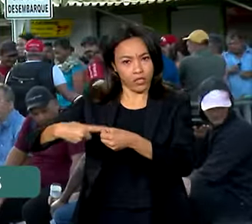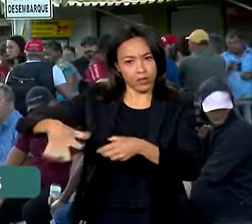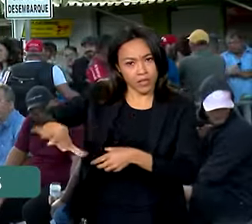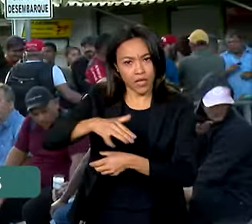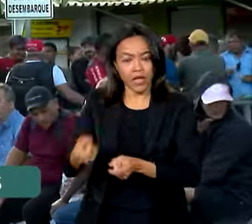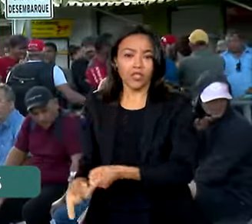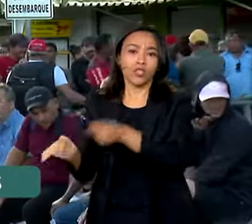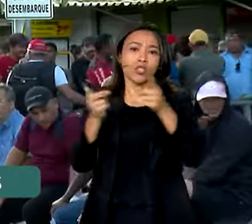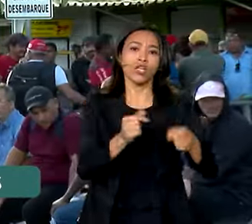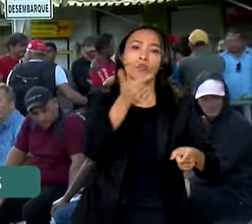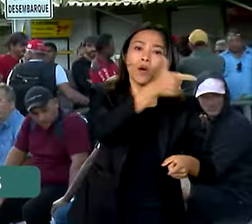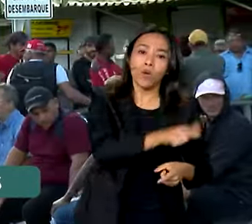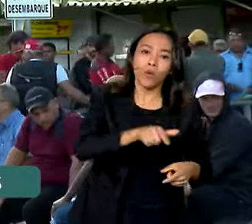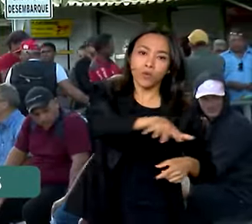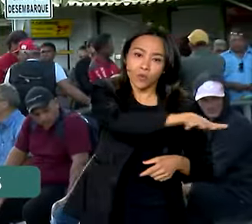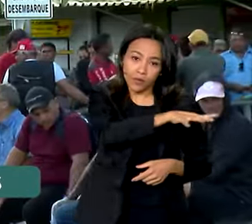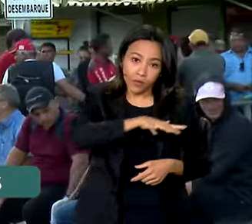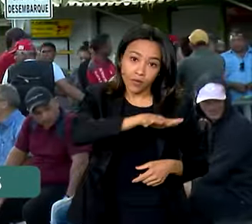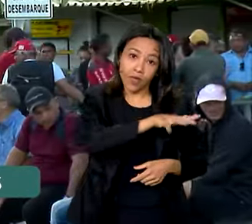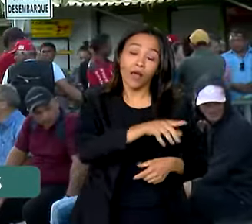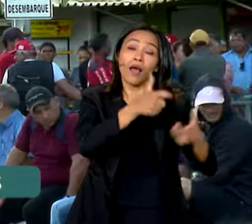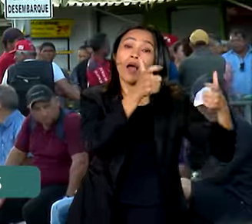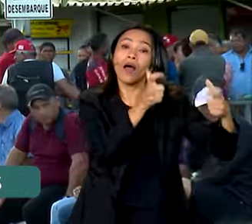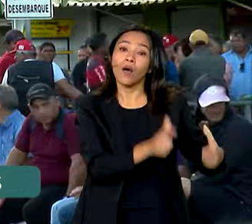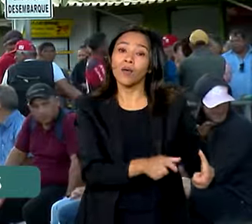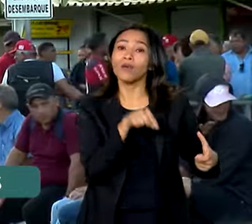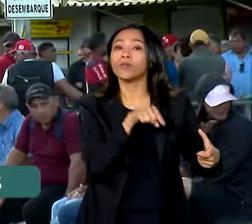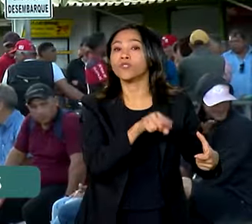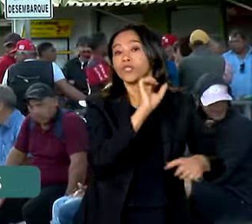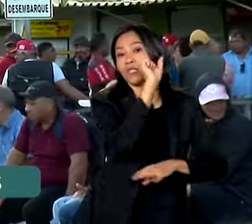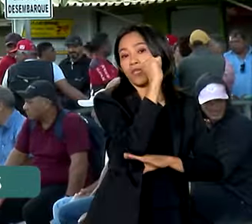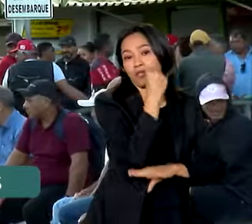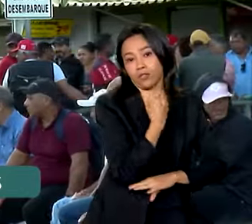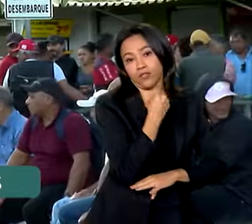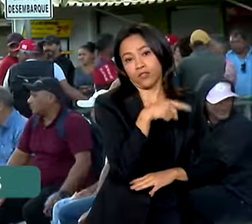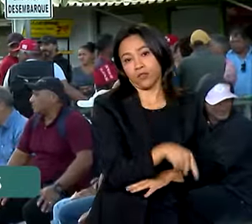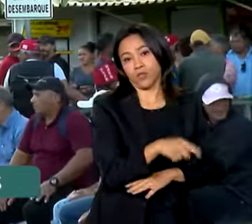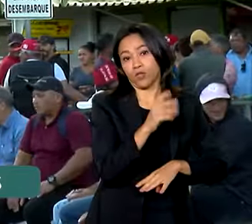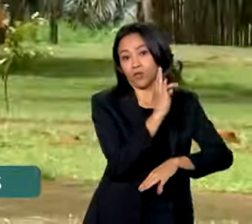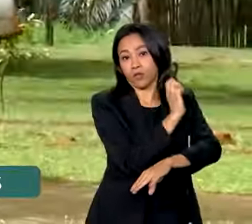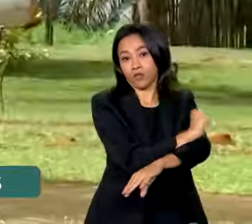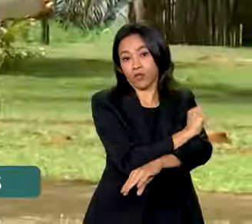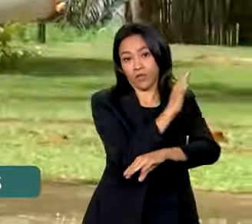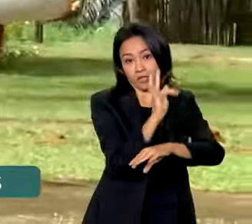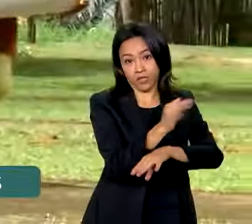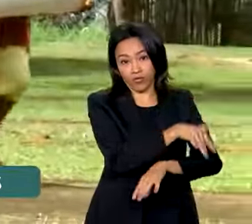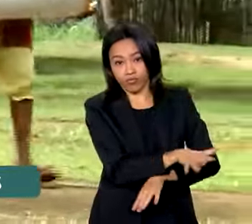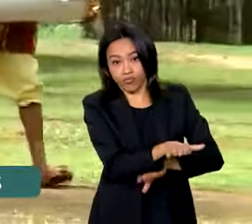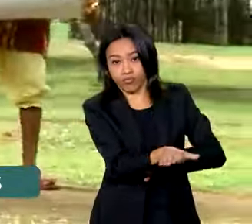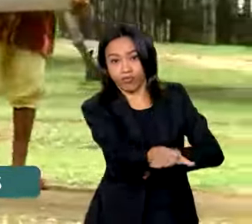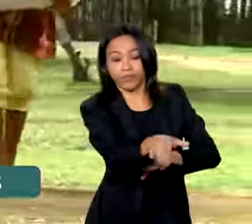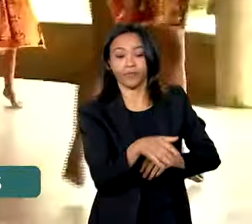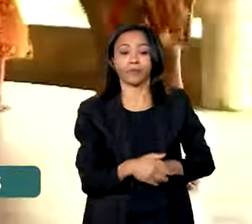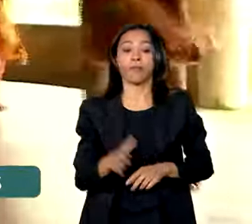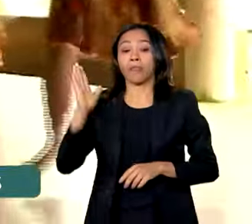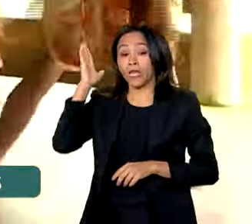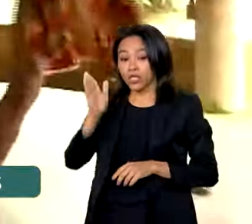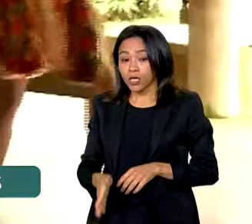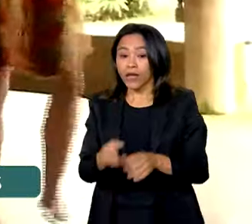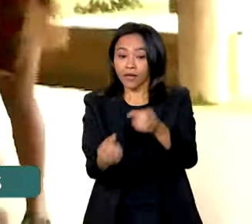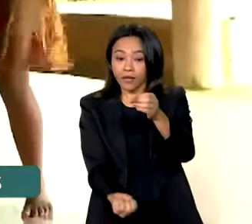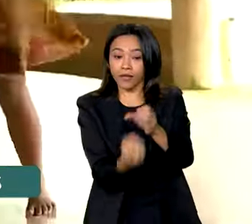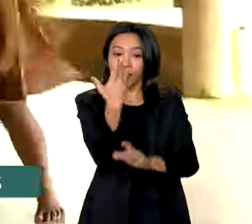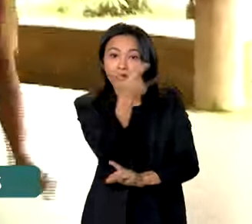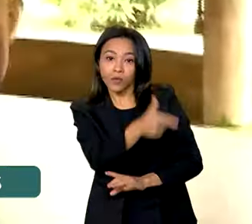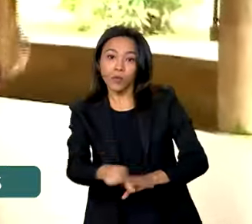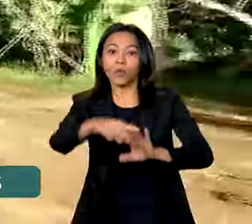Lagoa dos Campinhos, no município sergipano de Amparo, do São Francisco. Além disso, foi criado o programa